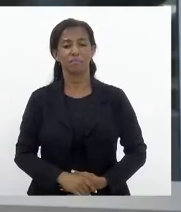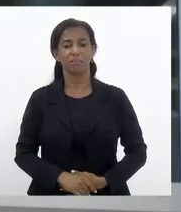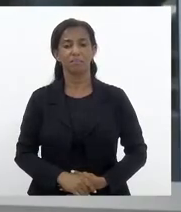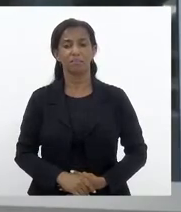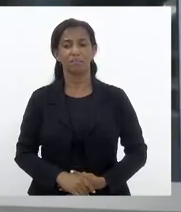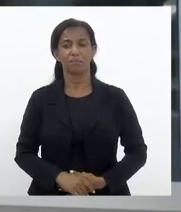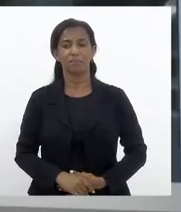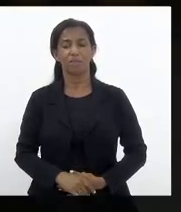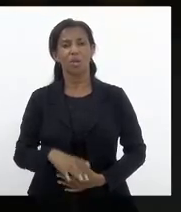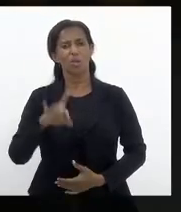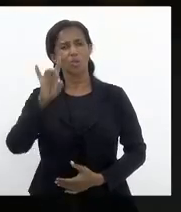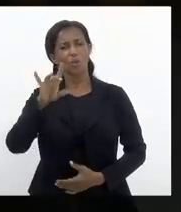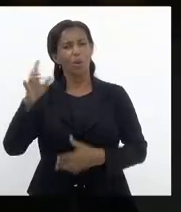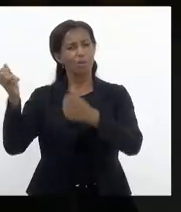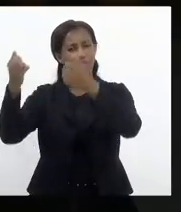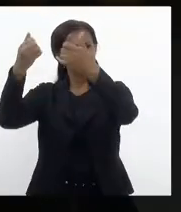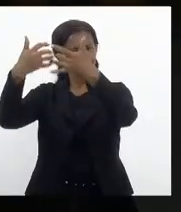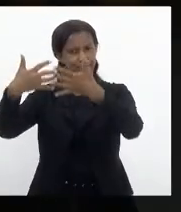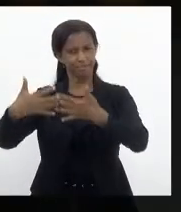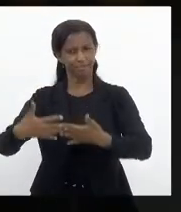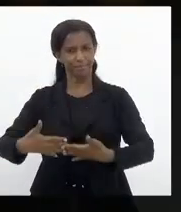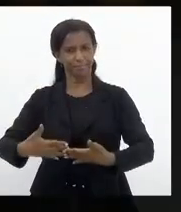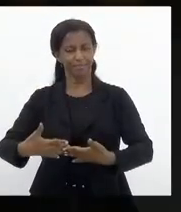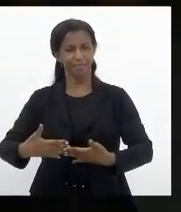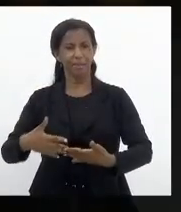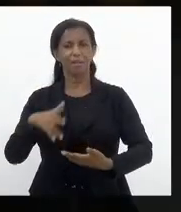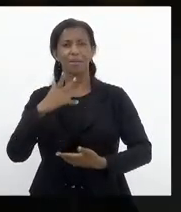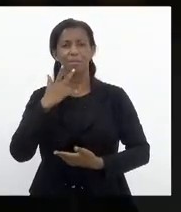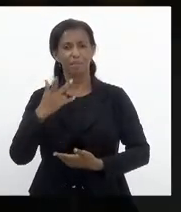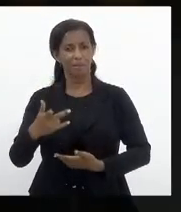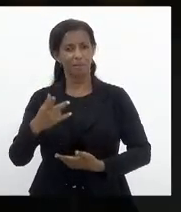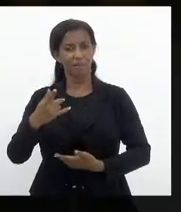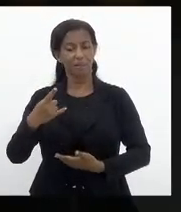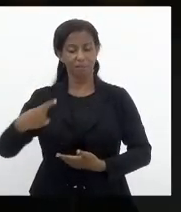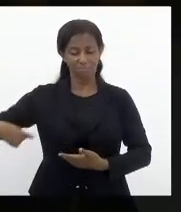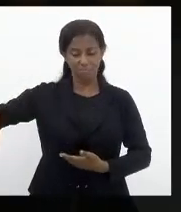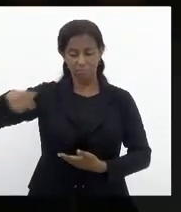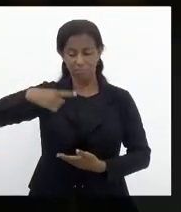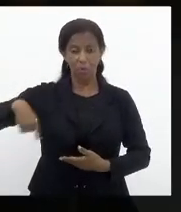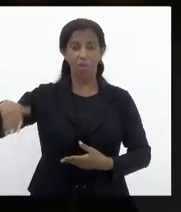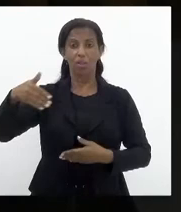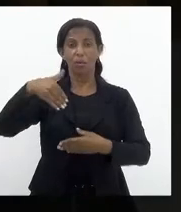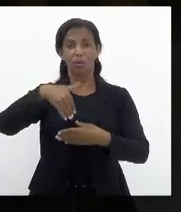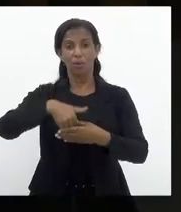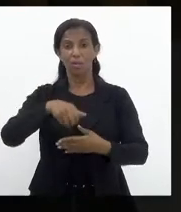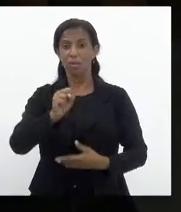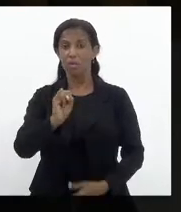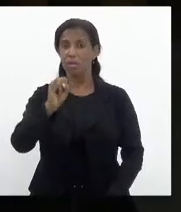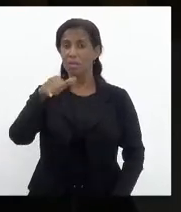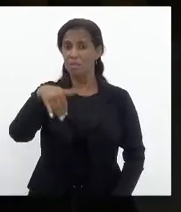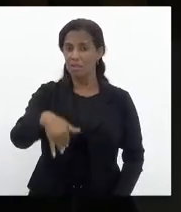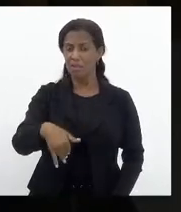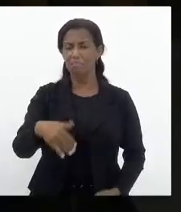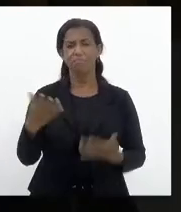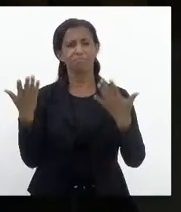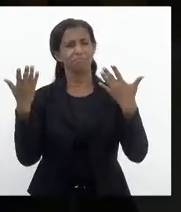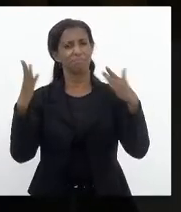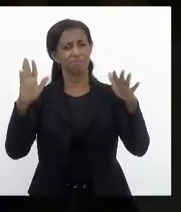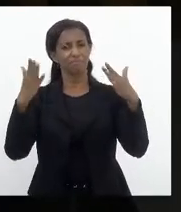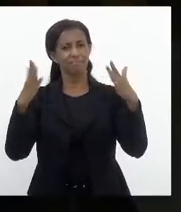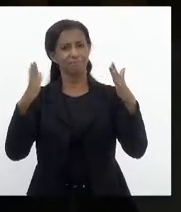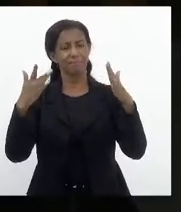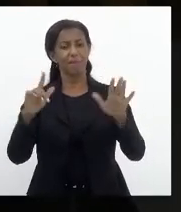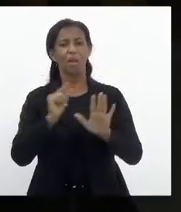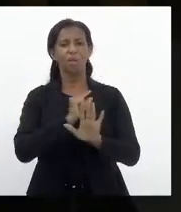queria fazer esses esclarecimentos para dizer que estamos votando sim e parabenizando os